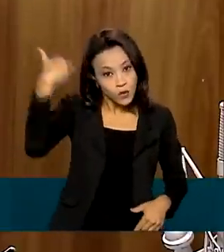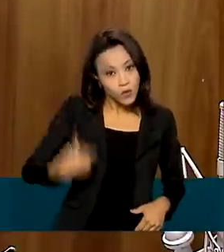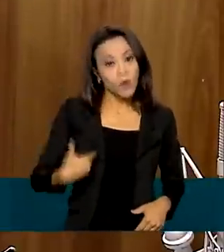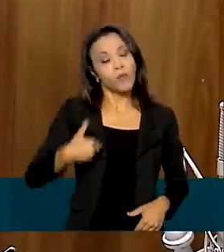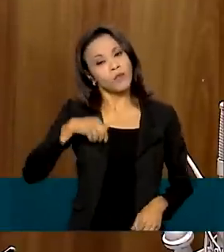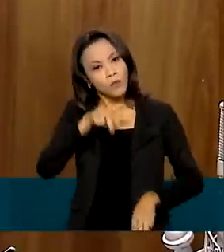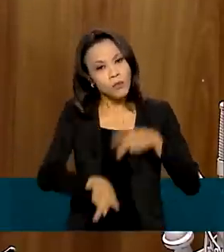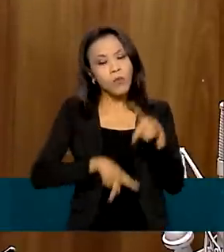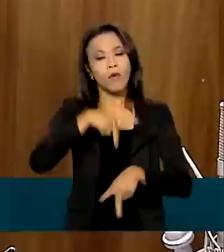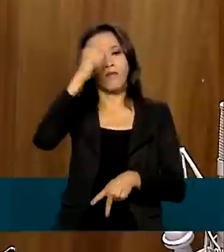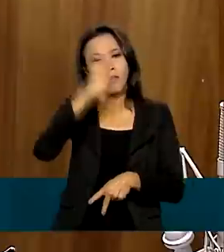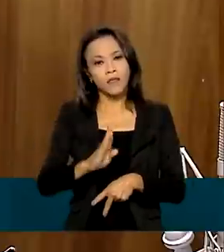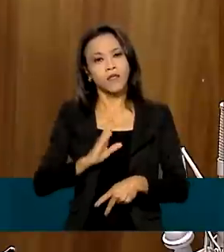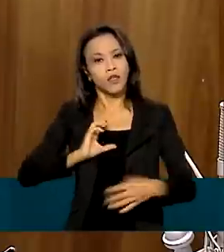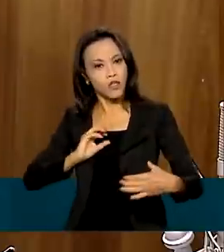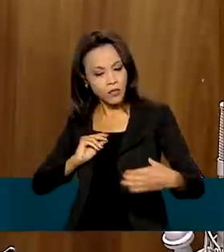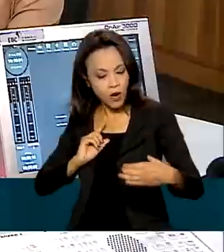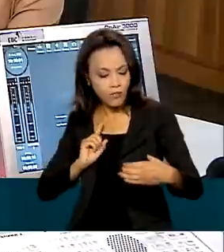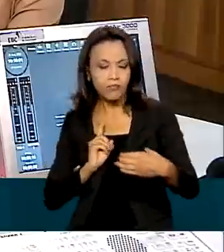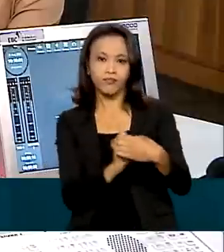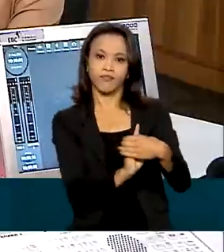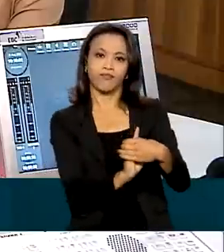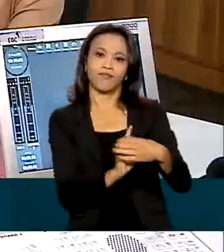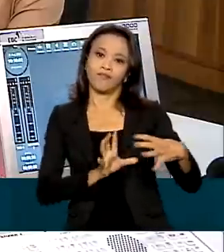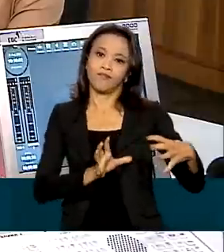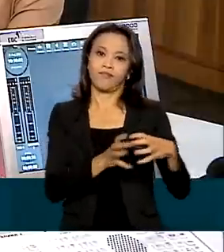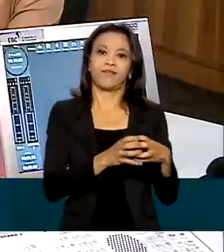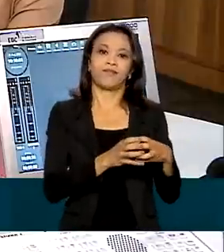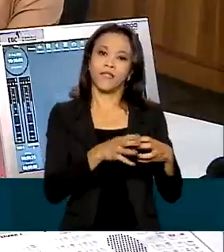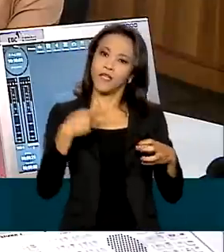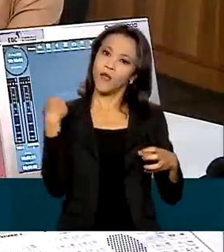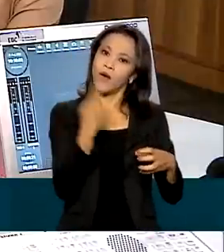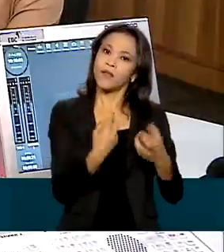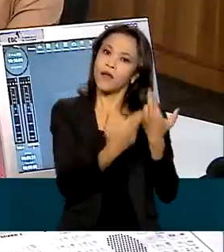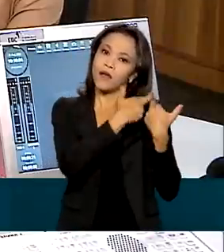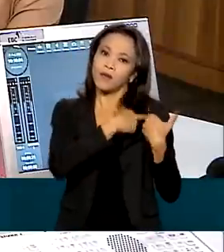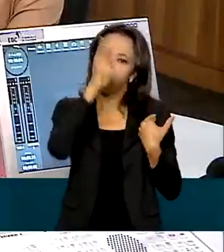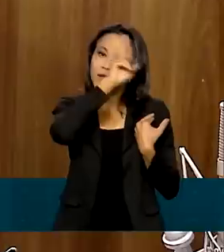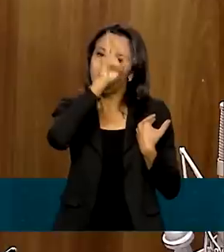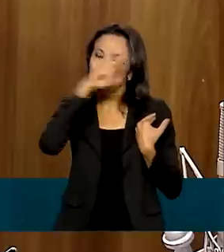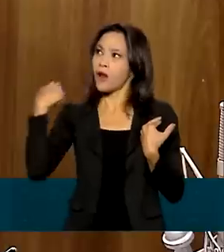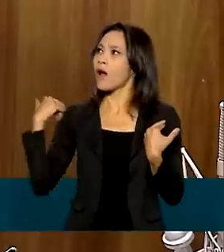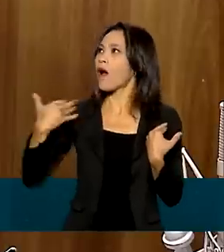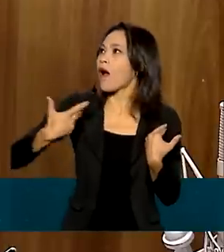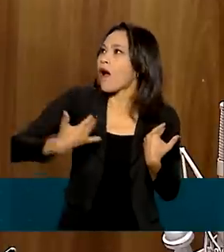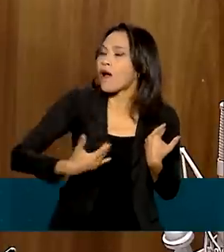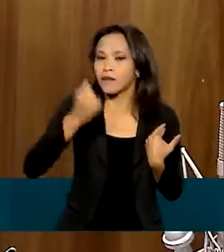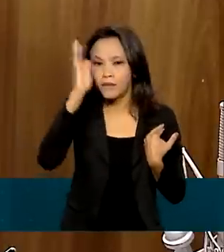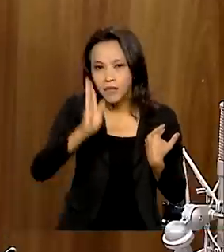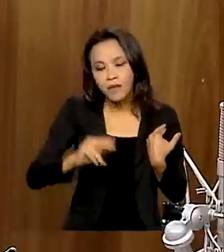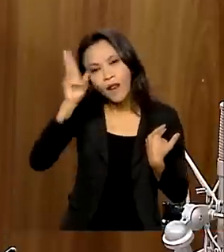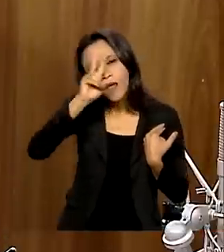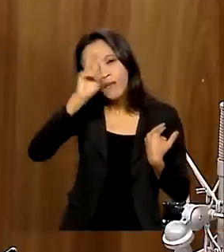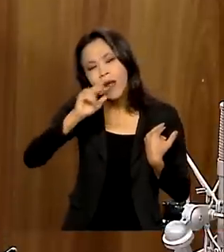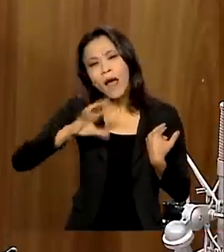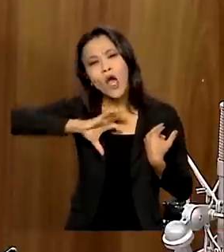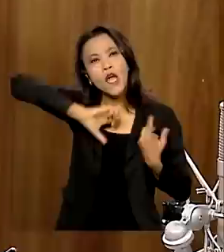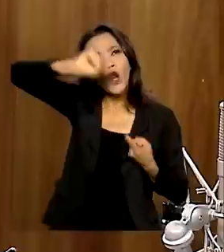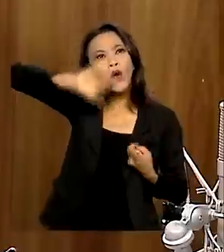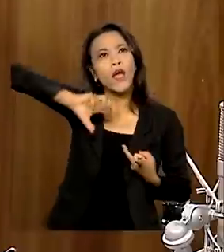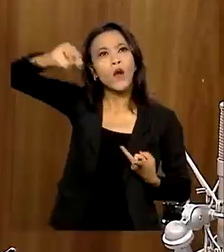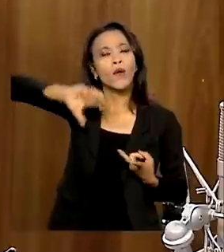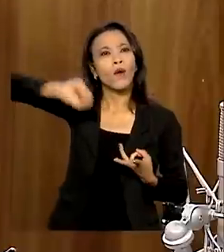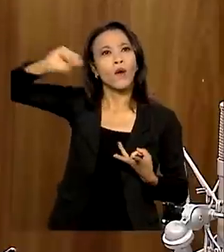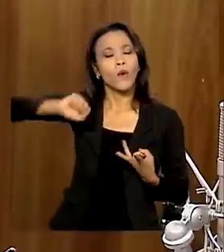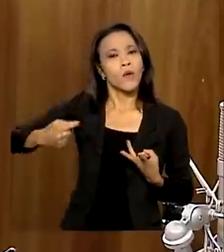pertencemos ao Brasil e somos responsáveis pela história do Brasil. Então, nada mais justo do que relembrar os nossos heróis, inclusive um detalhe,